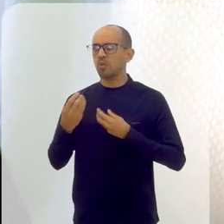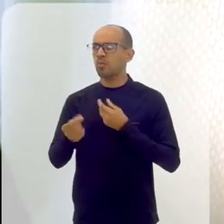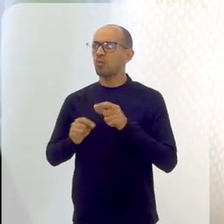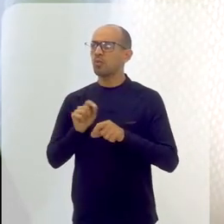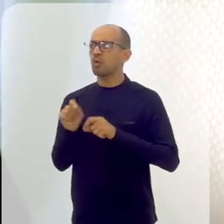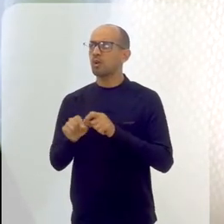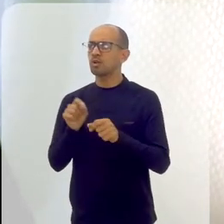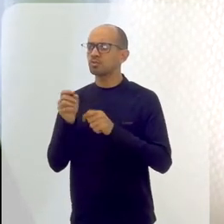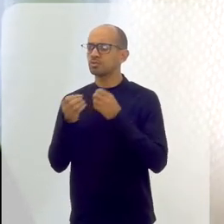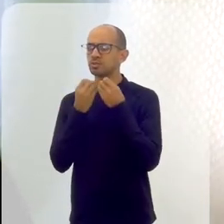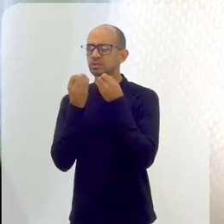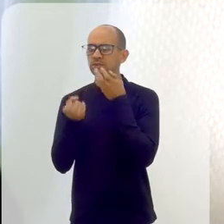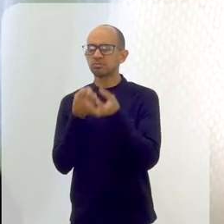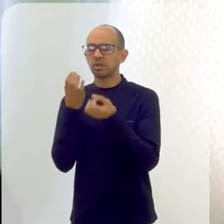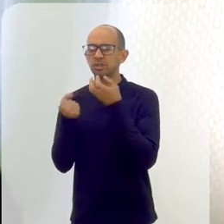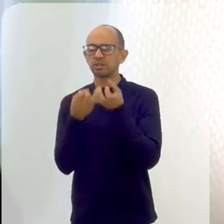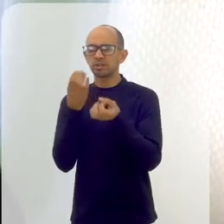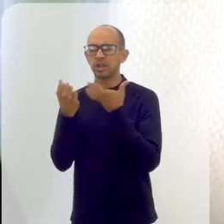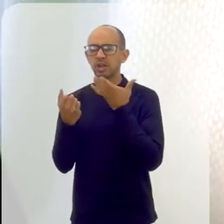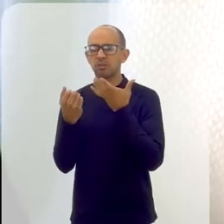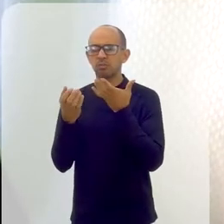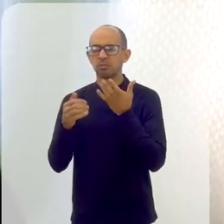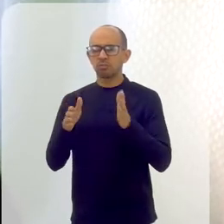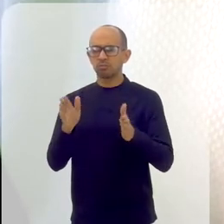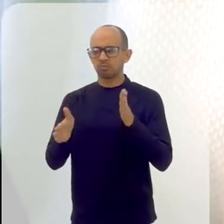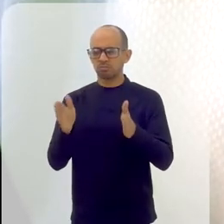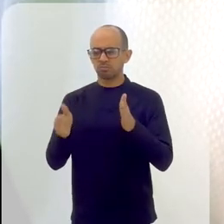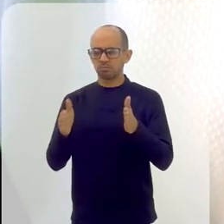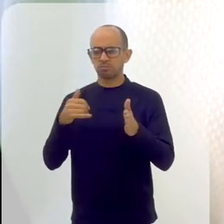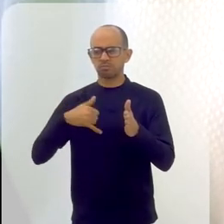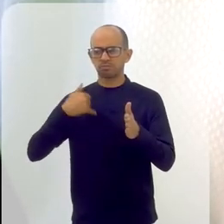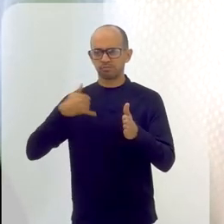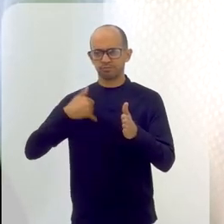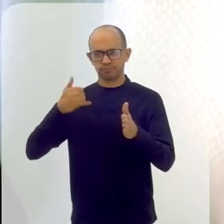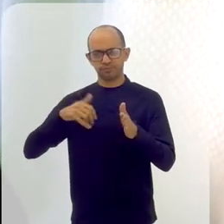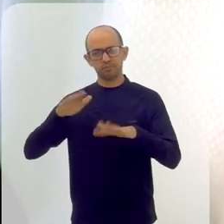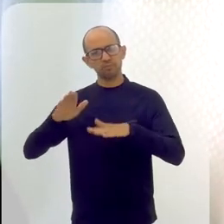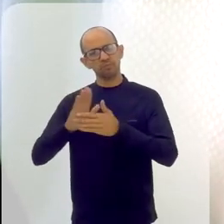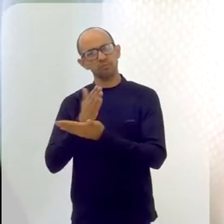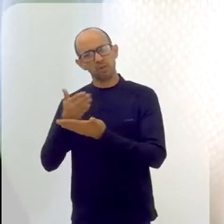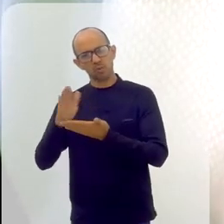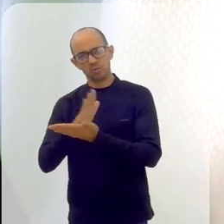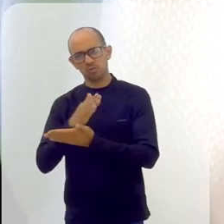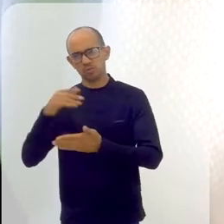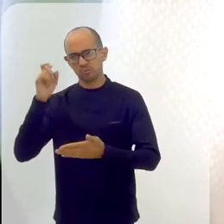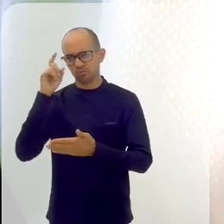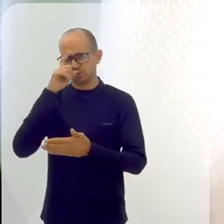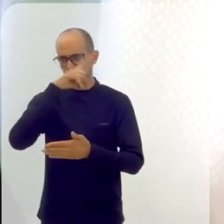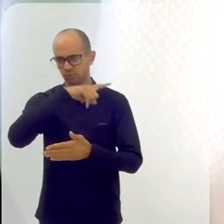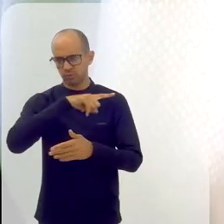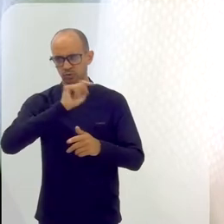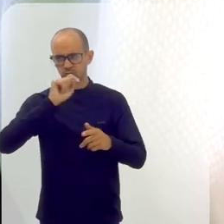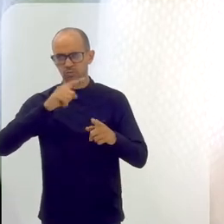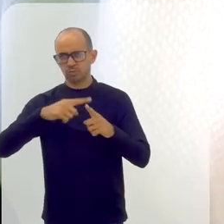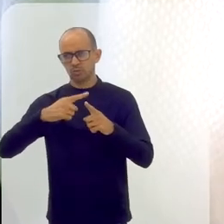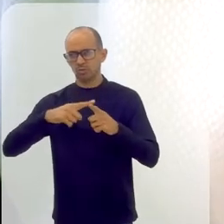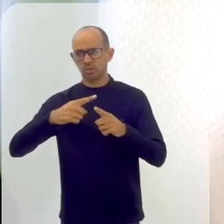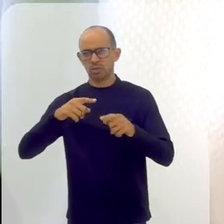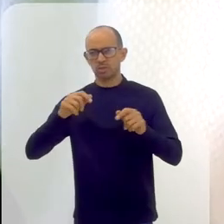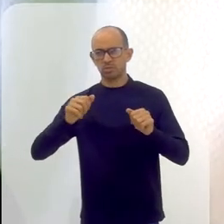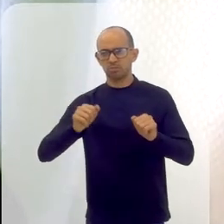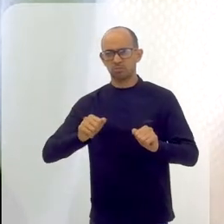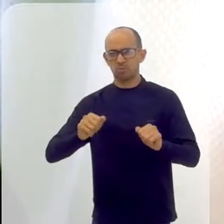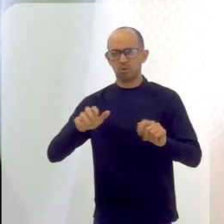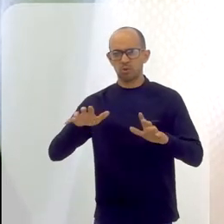se expressar. Se expressar, às vezes, uma faixa etária de adolescente pode ser muito difícil. Porque você pode estar se